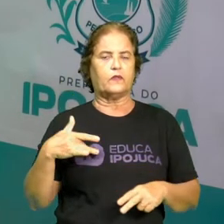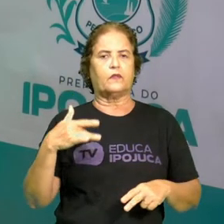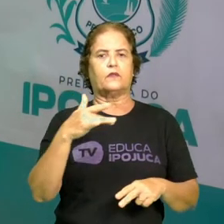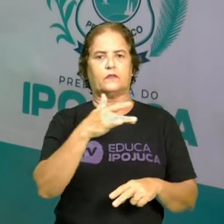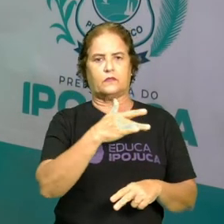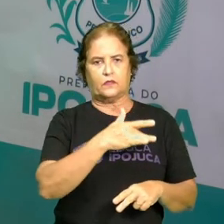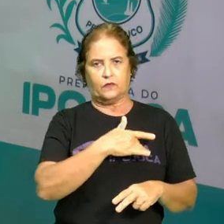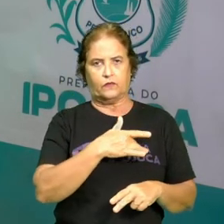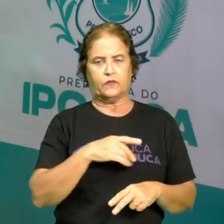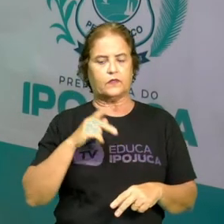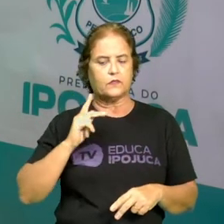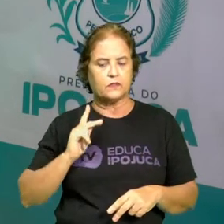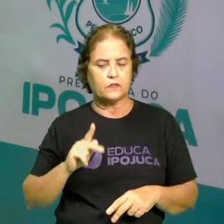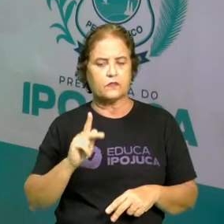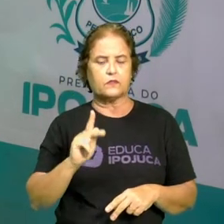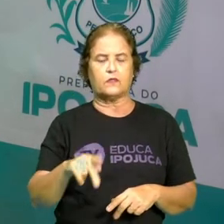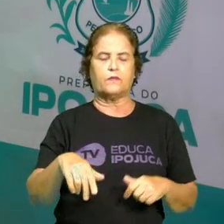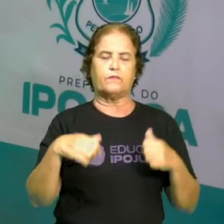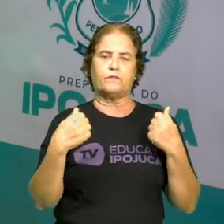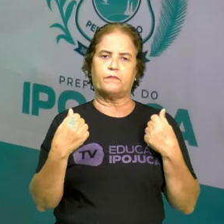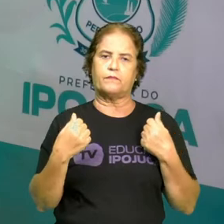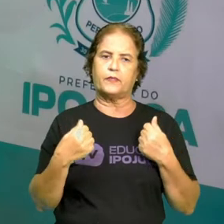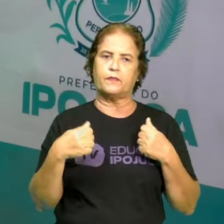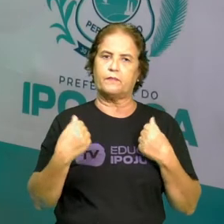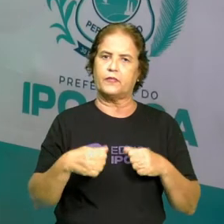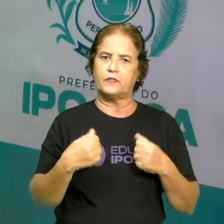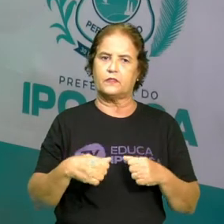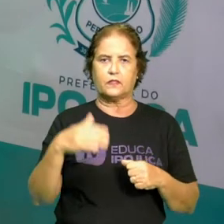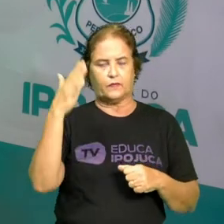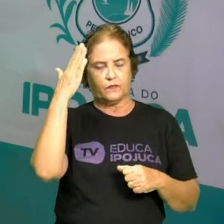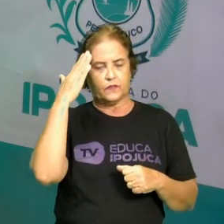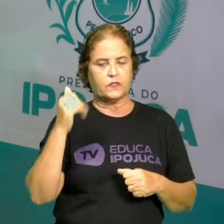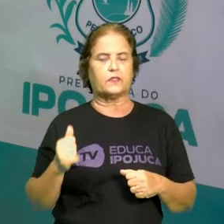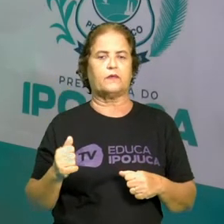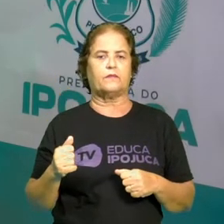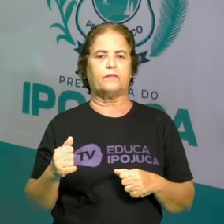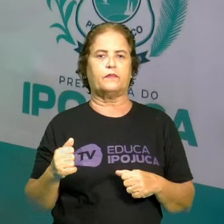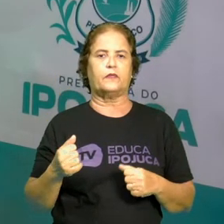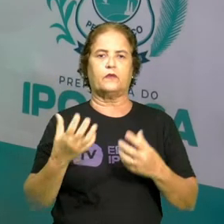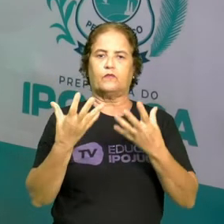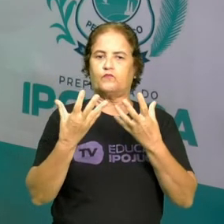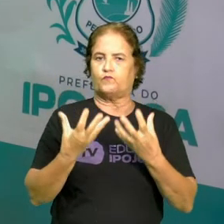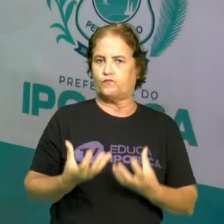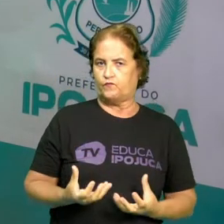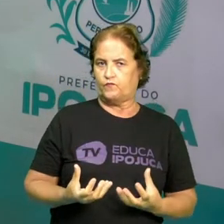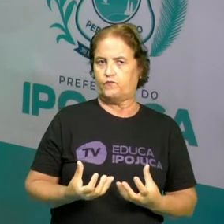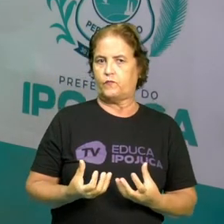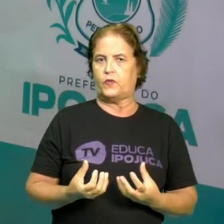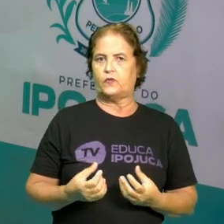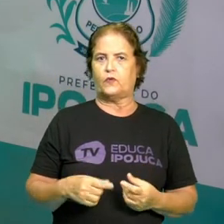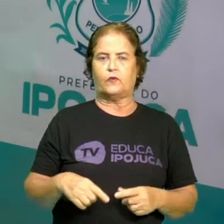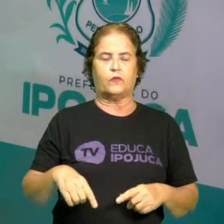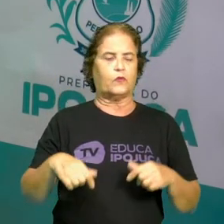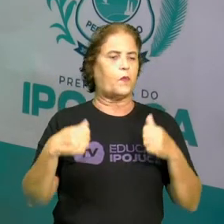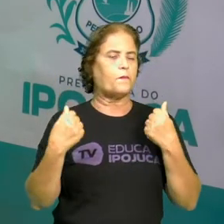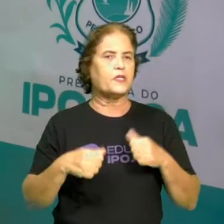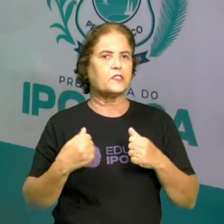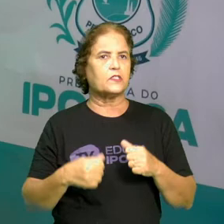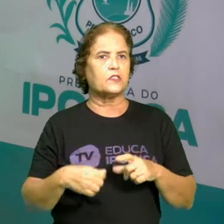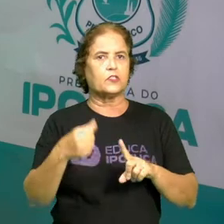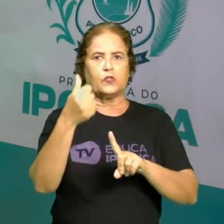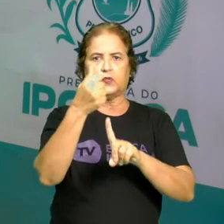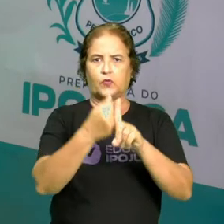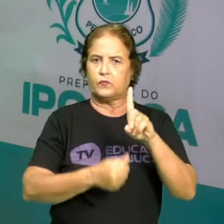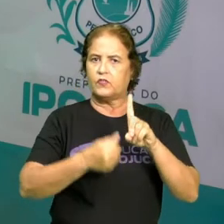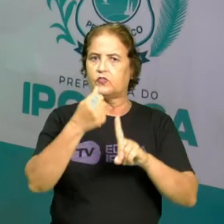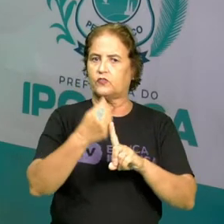Sempre, sempre, a gente tem que ter uma ideia de um peso médio que a gente tem que ter. não é obrigado se pesar todo mês, mas a gente tem que ter